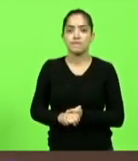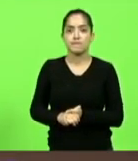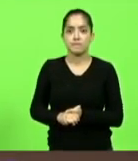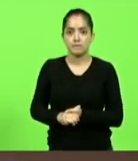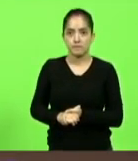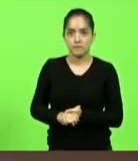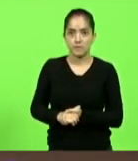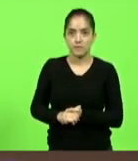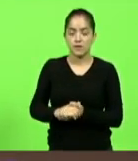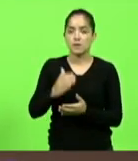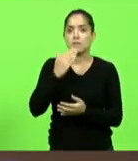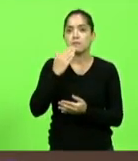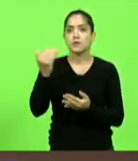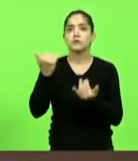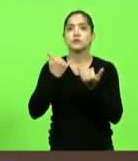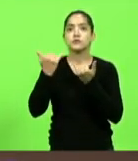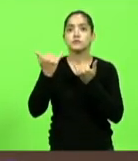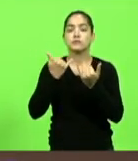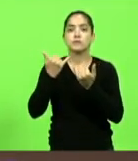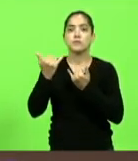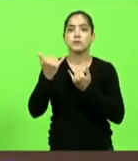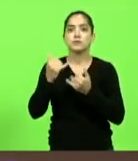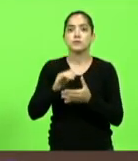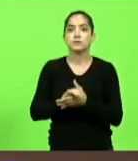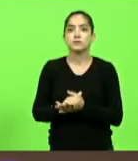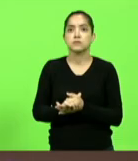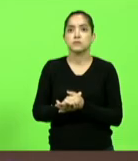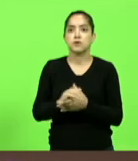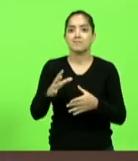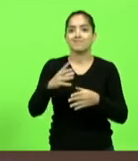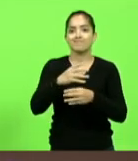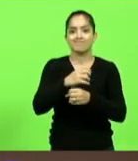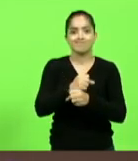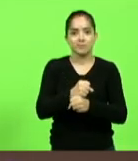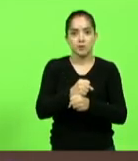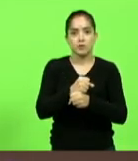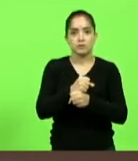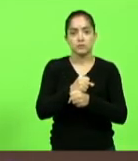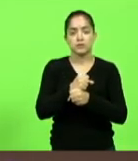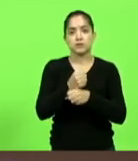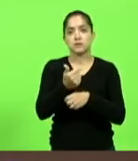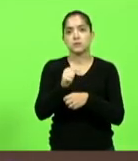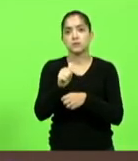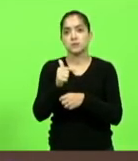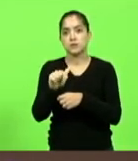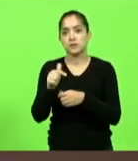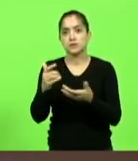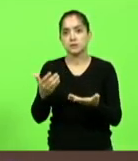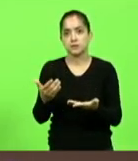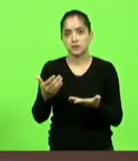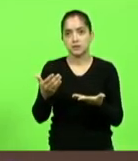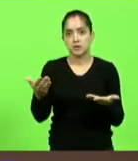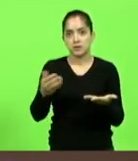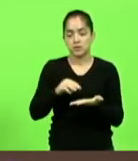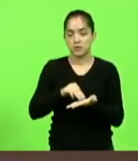pedidos de informação por falta de quórum não serão votados e em moções